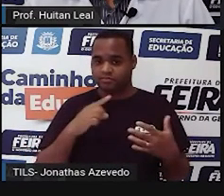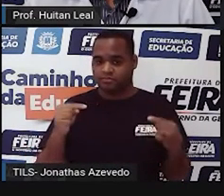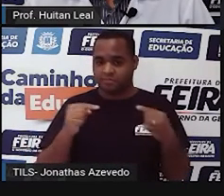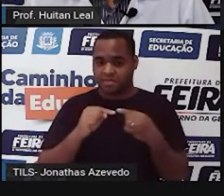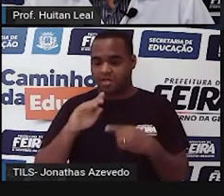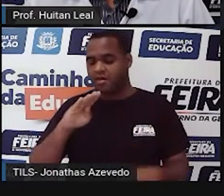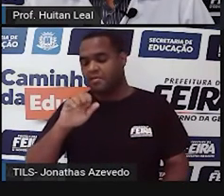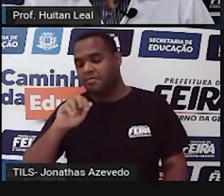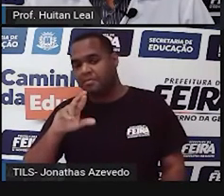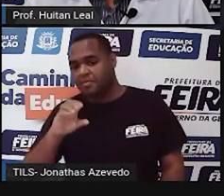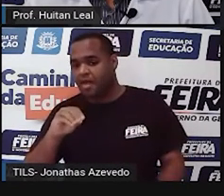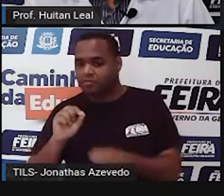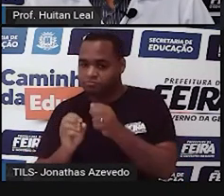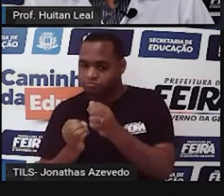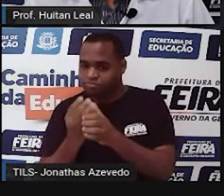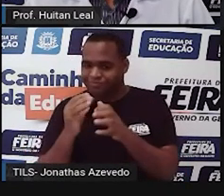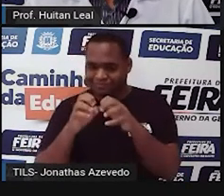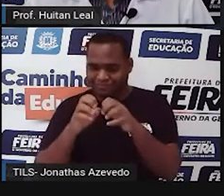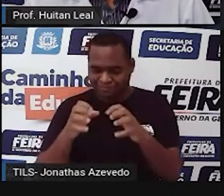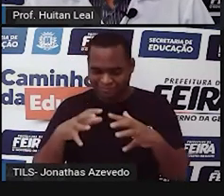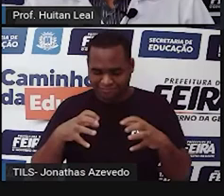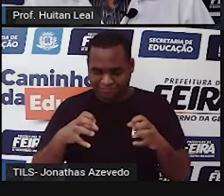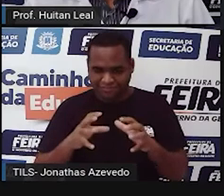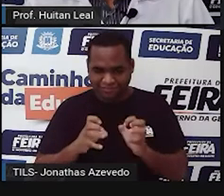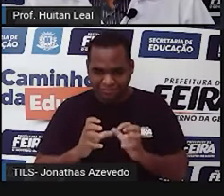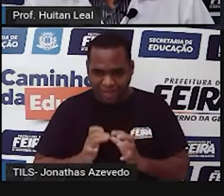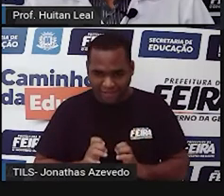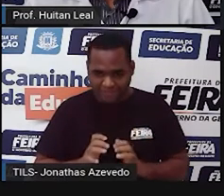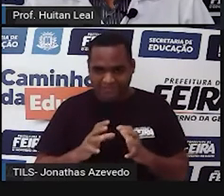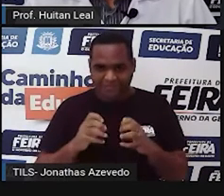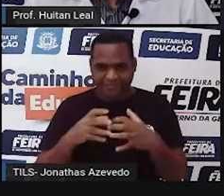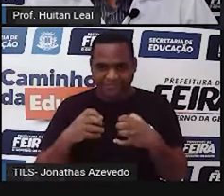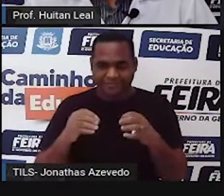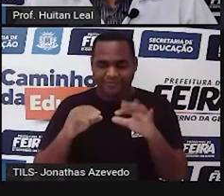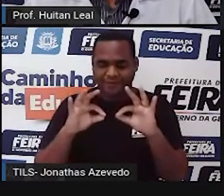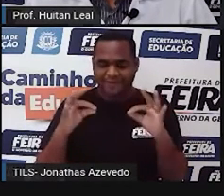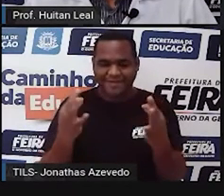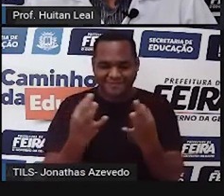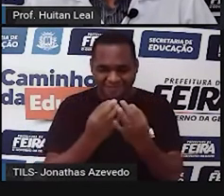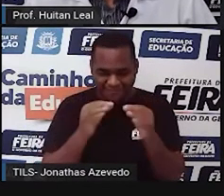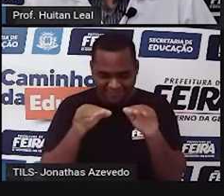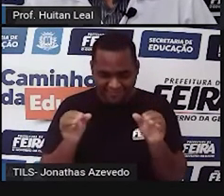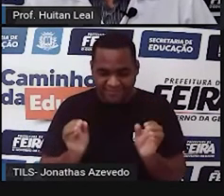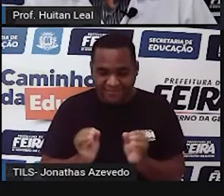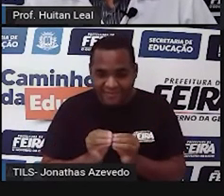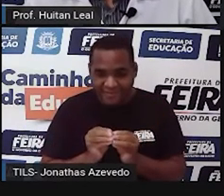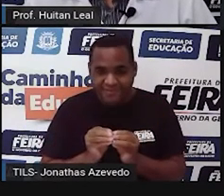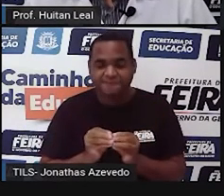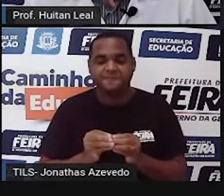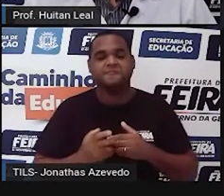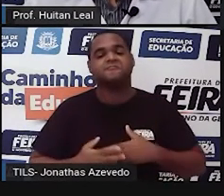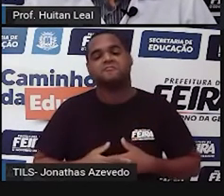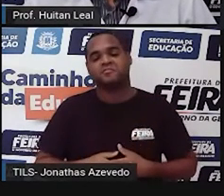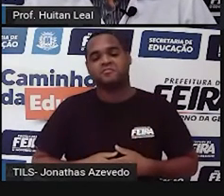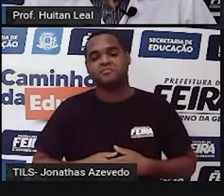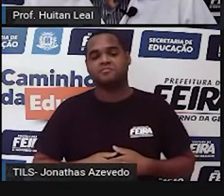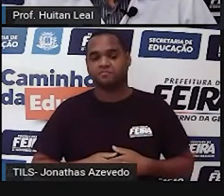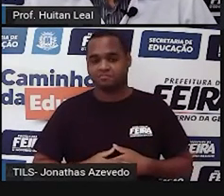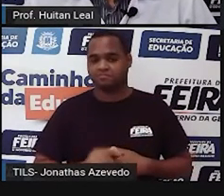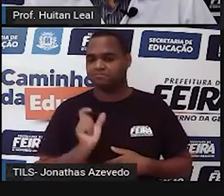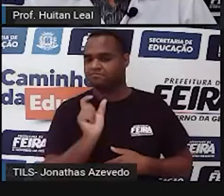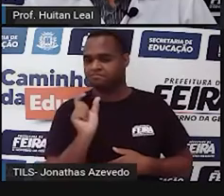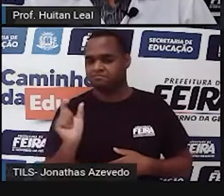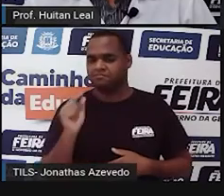o vaso foi construído ou da qual o vaso foi construído é barro. Então, as preposições,